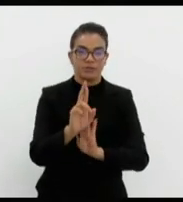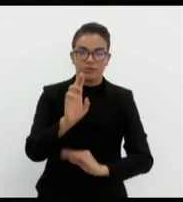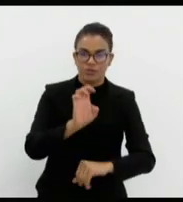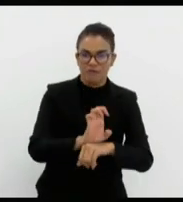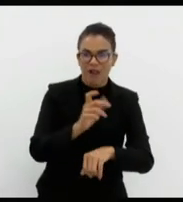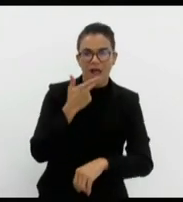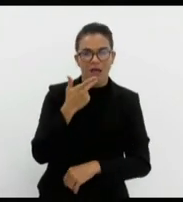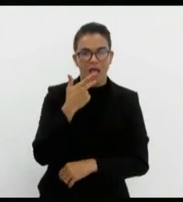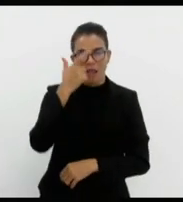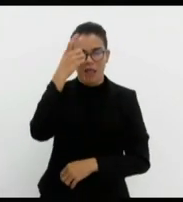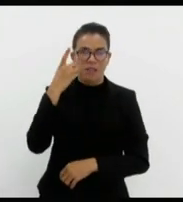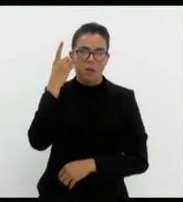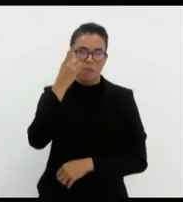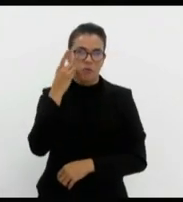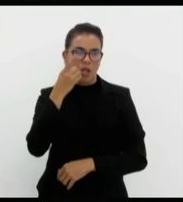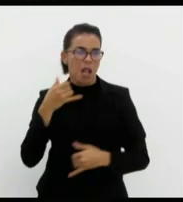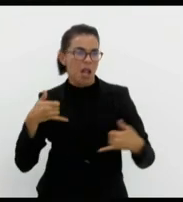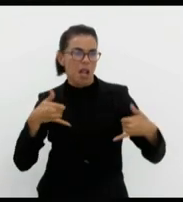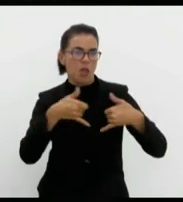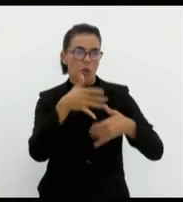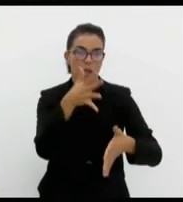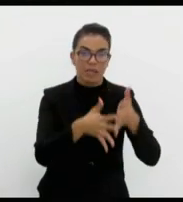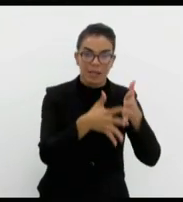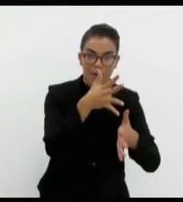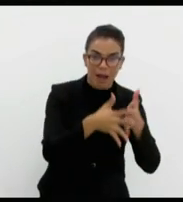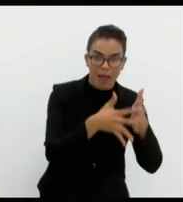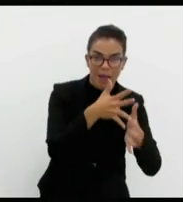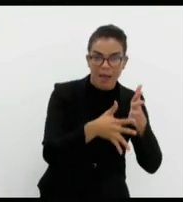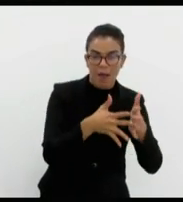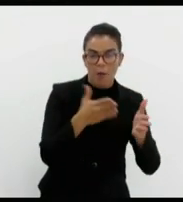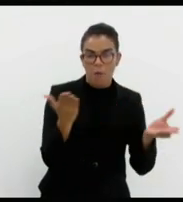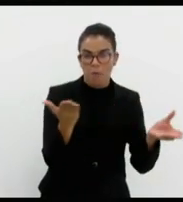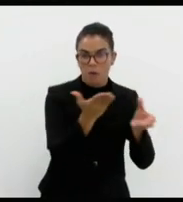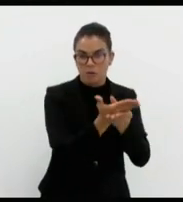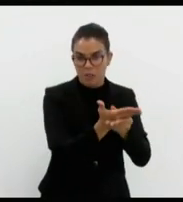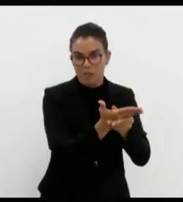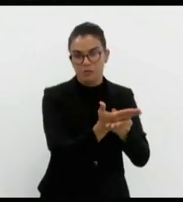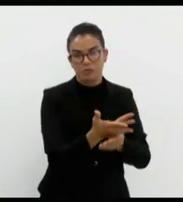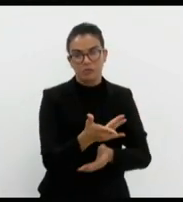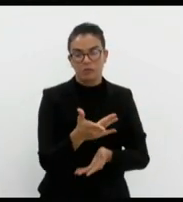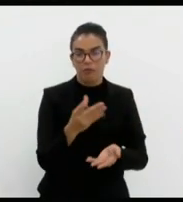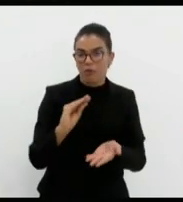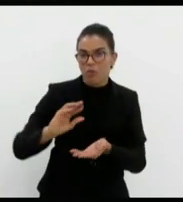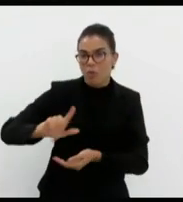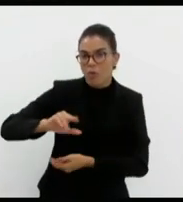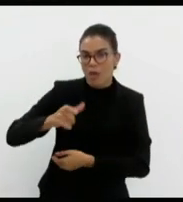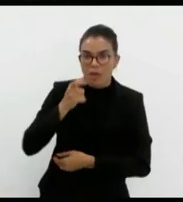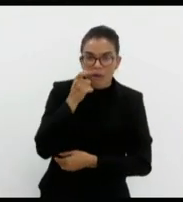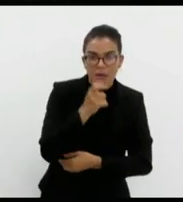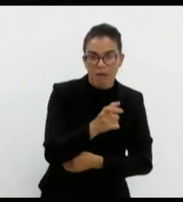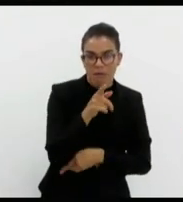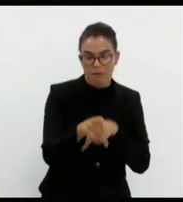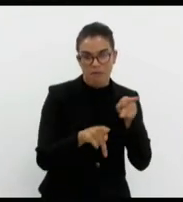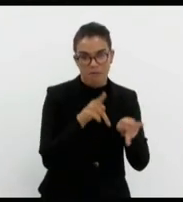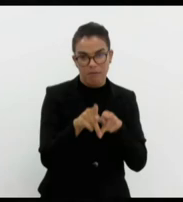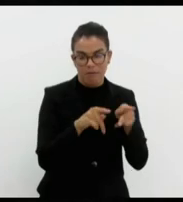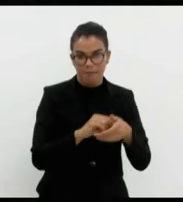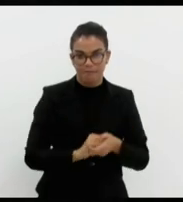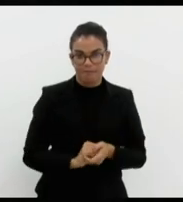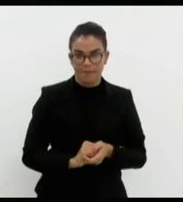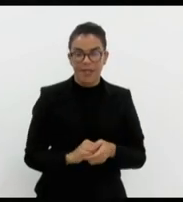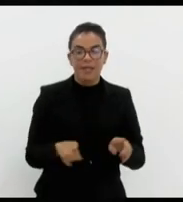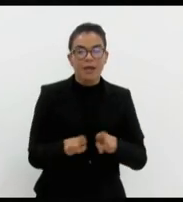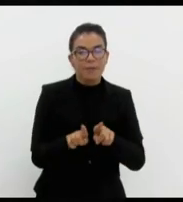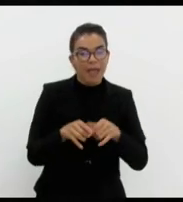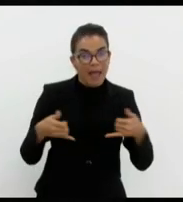a deputada Lúcia ligou para interferir em processo A ou B, que não seja de interesse da população. Todas as reuniões feitas por